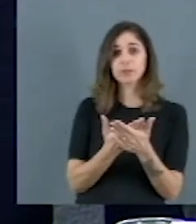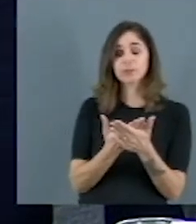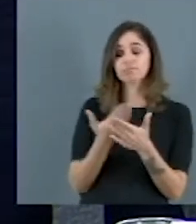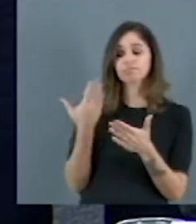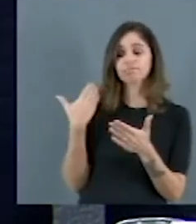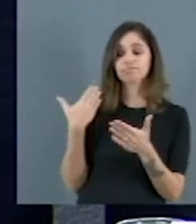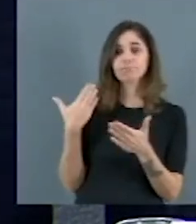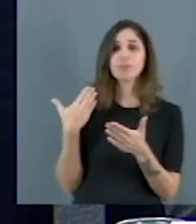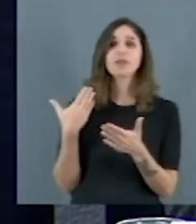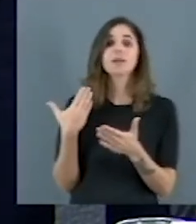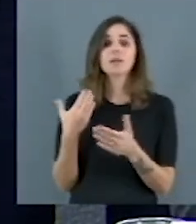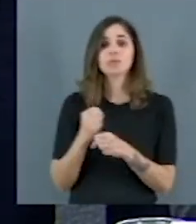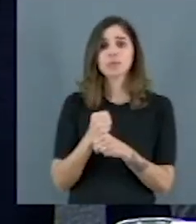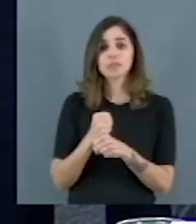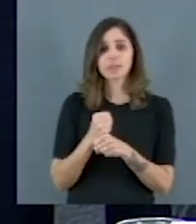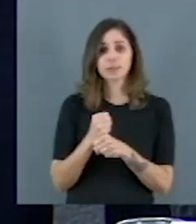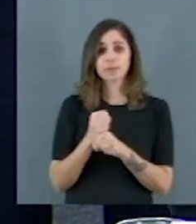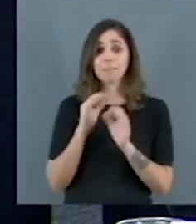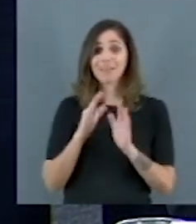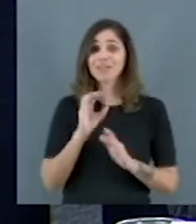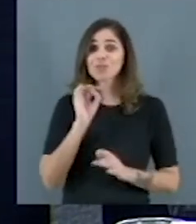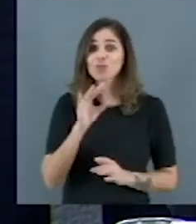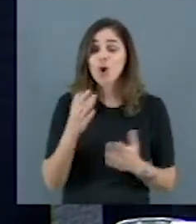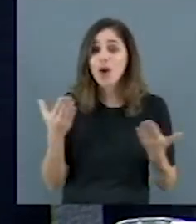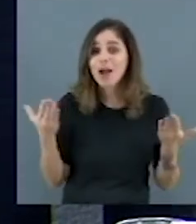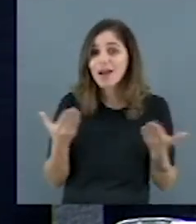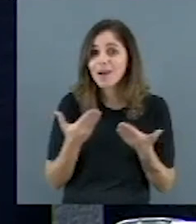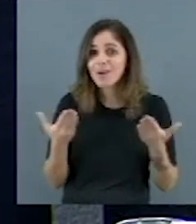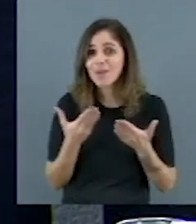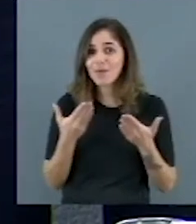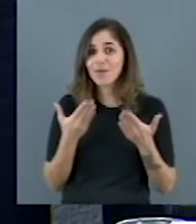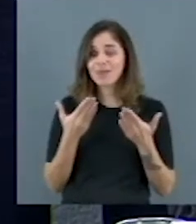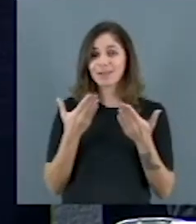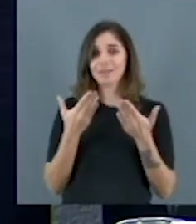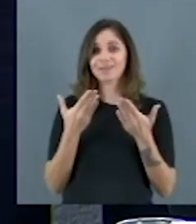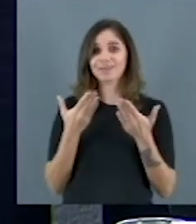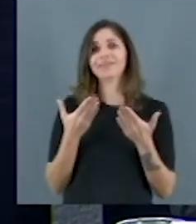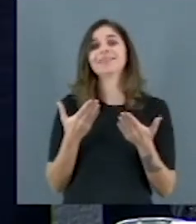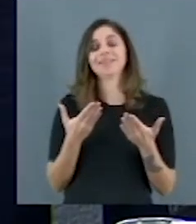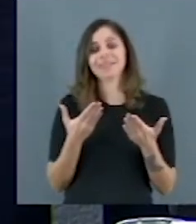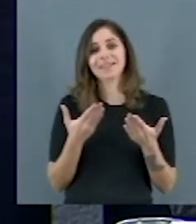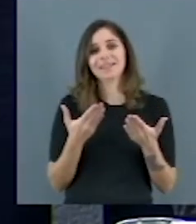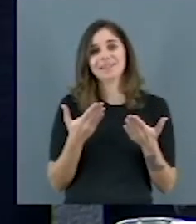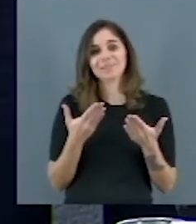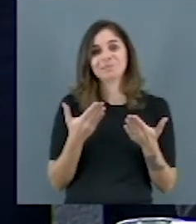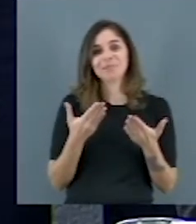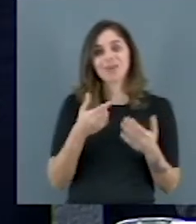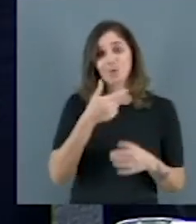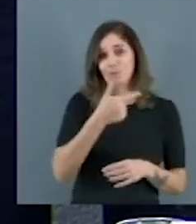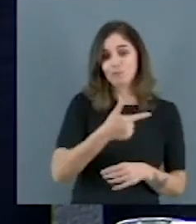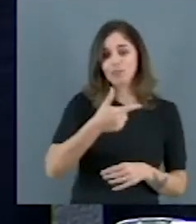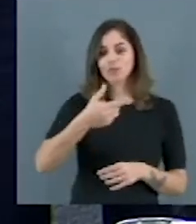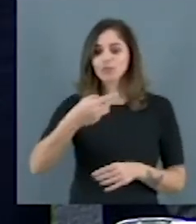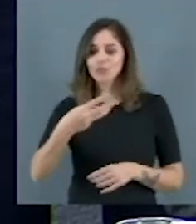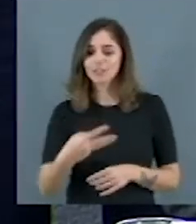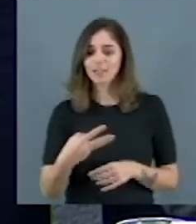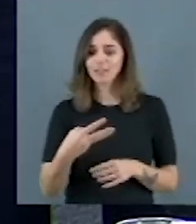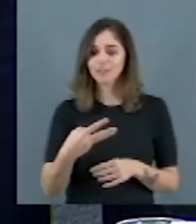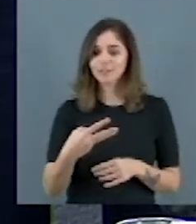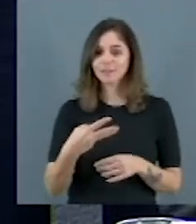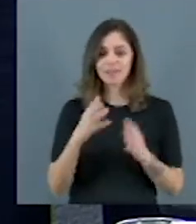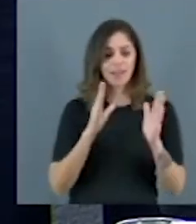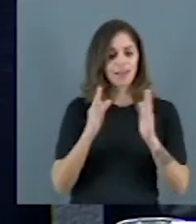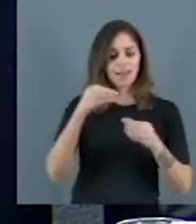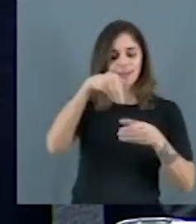nós tivemos 9 ataques. Portanto, dos 23 registrados nos últimos 20 anos, 9